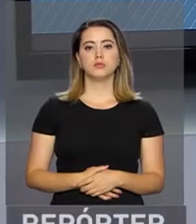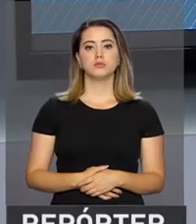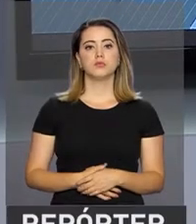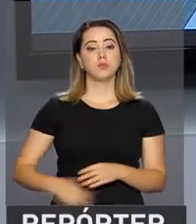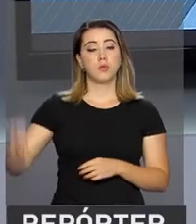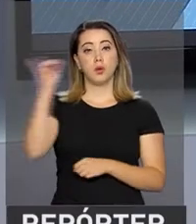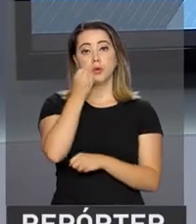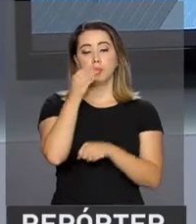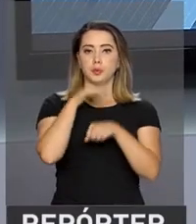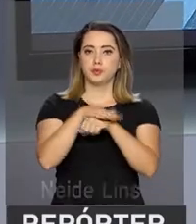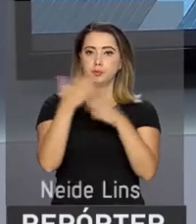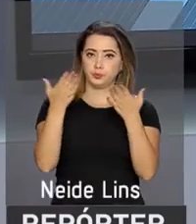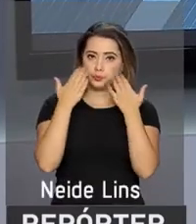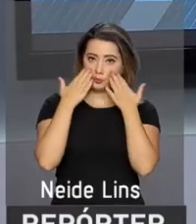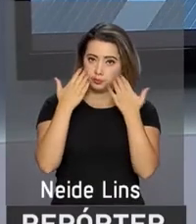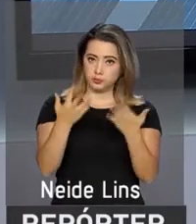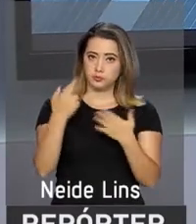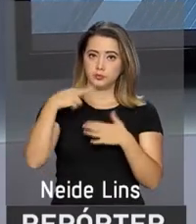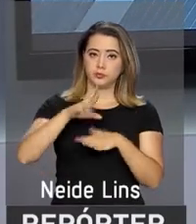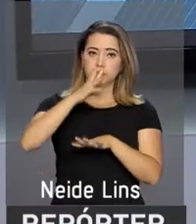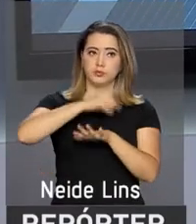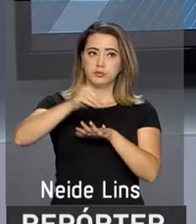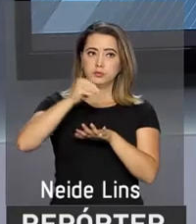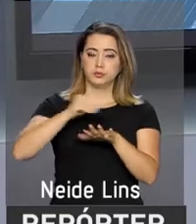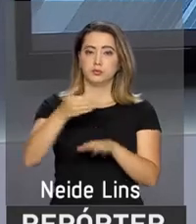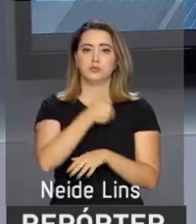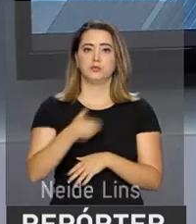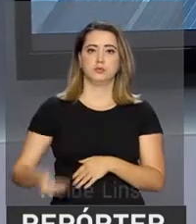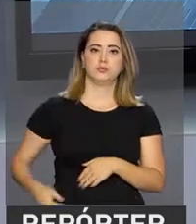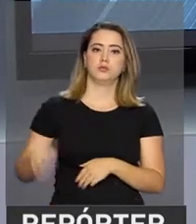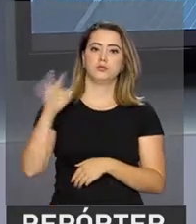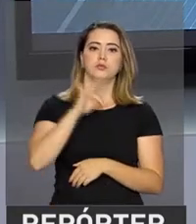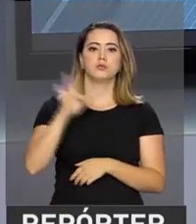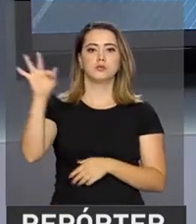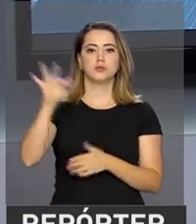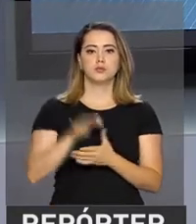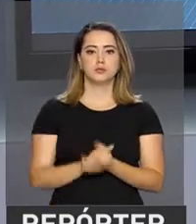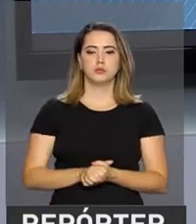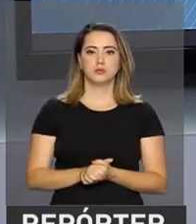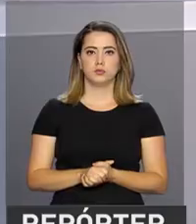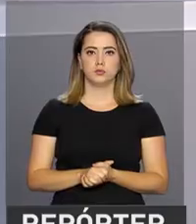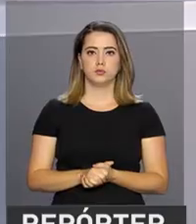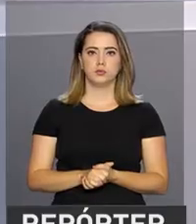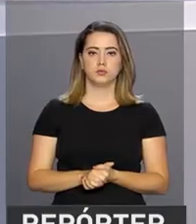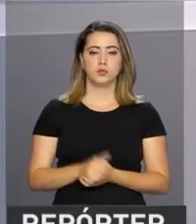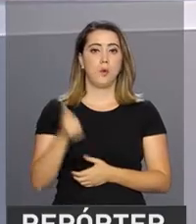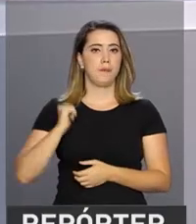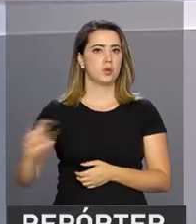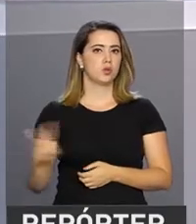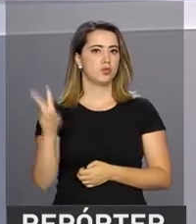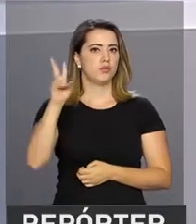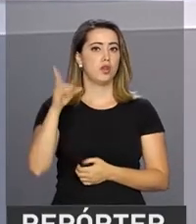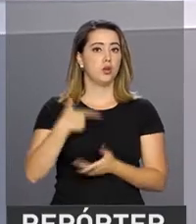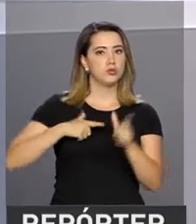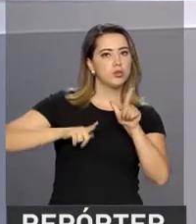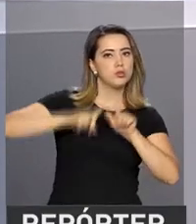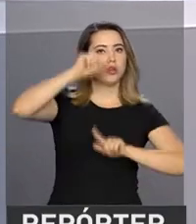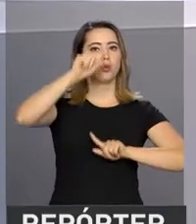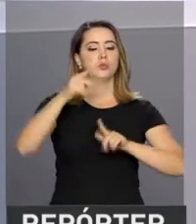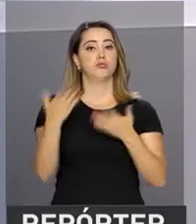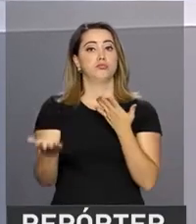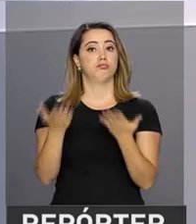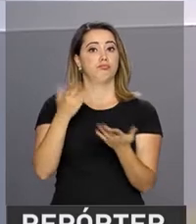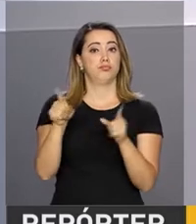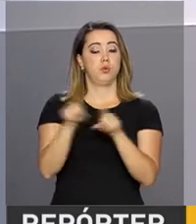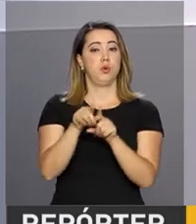Olá, boa noite. No ar o repórter NBR com as notícias do governo federal. A Bolsa de Valores bateu um novo